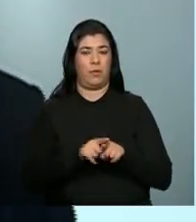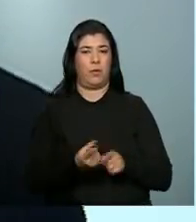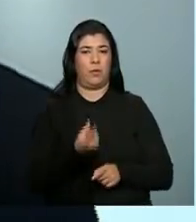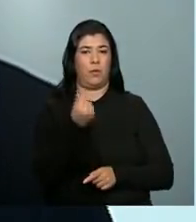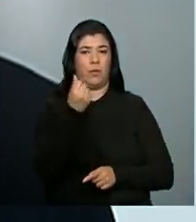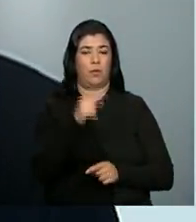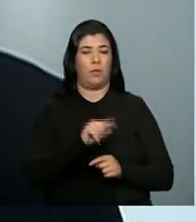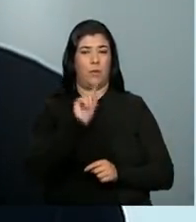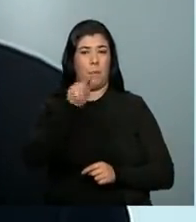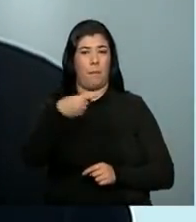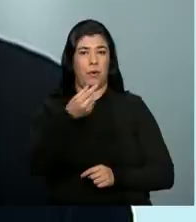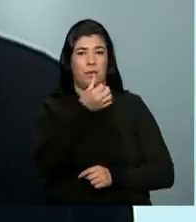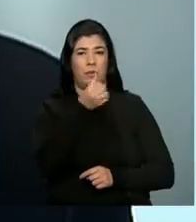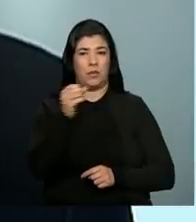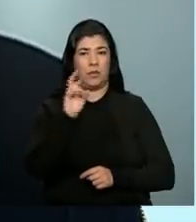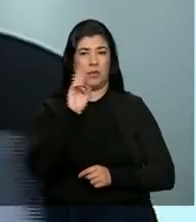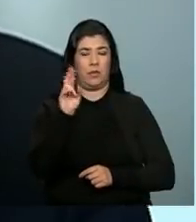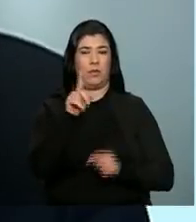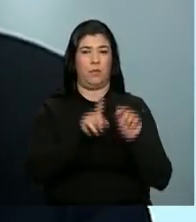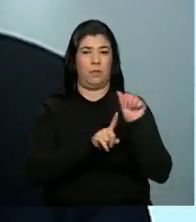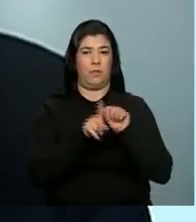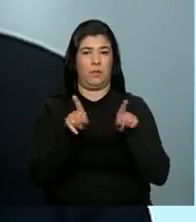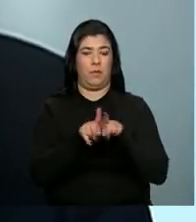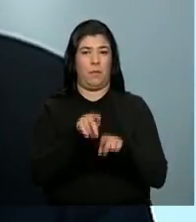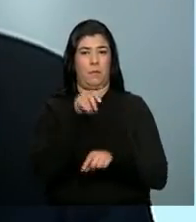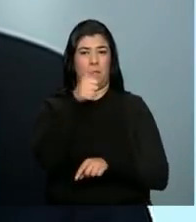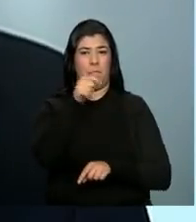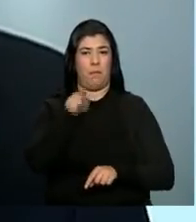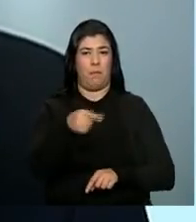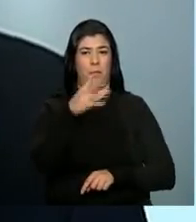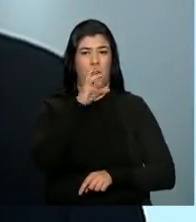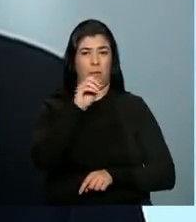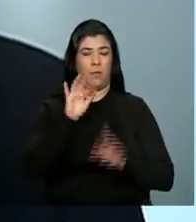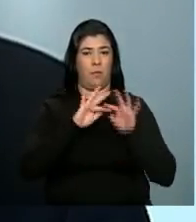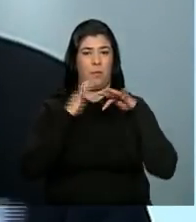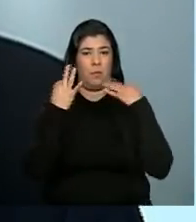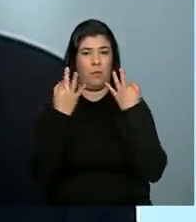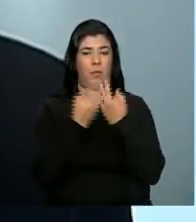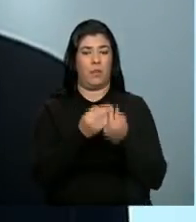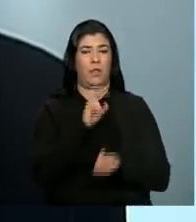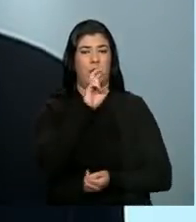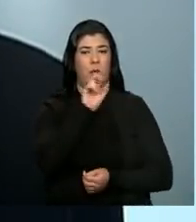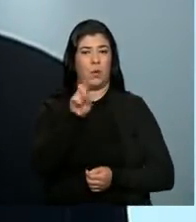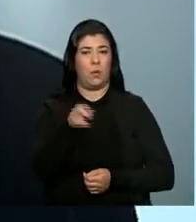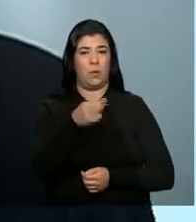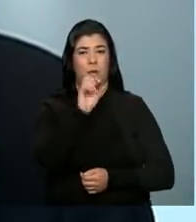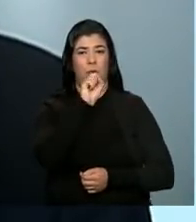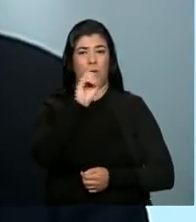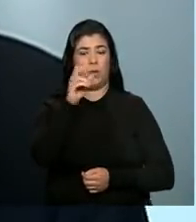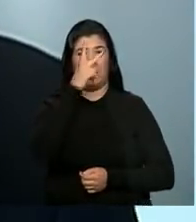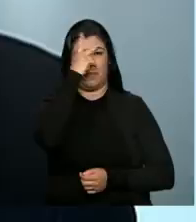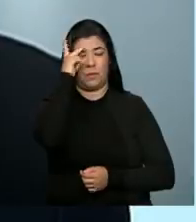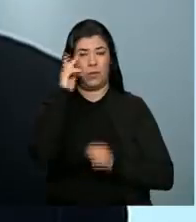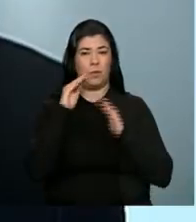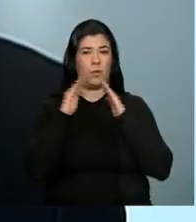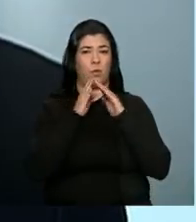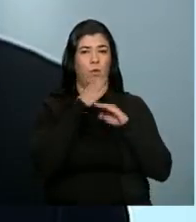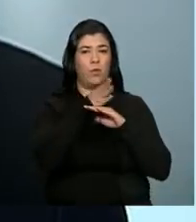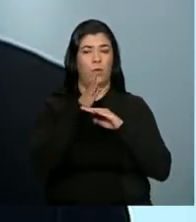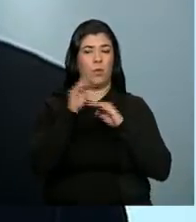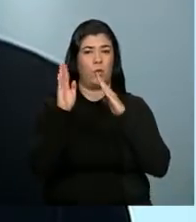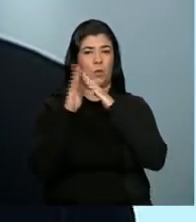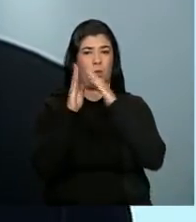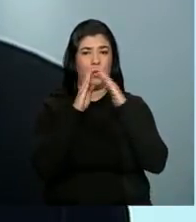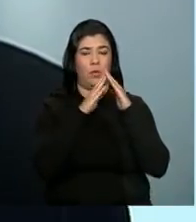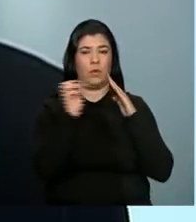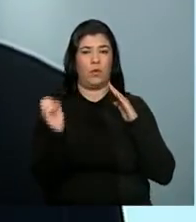de até R 1.600 por mês. São 1.400 famílias, cerca de 5.800 pessoas que vão morar aqui no